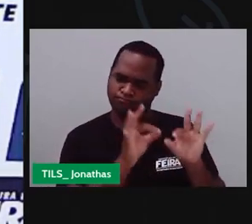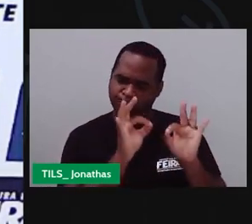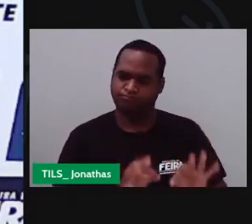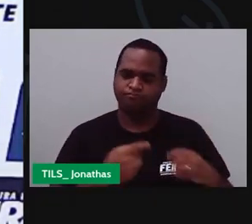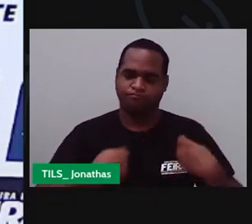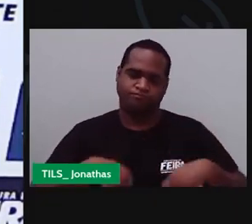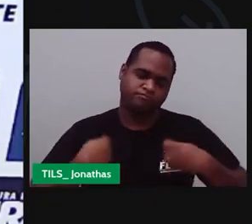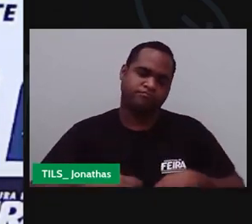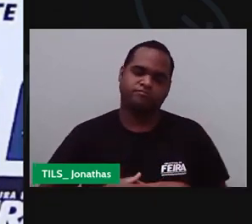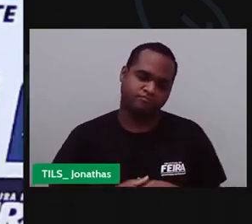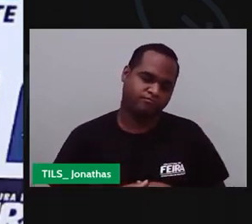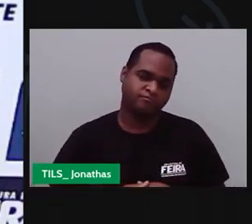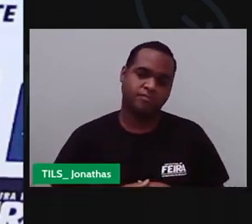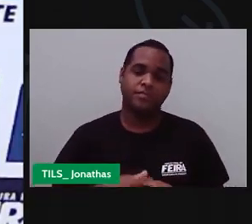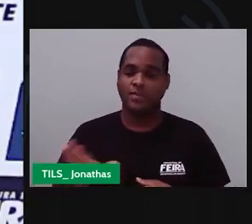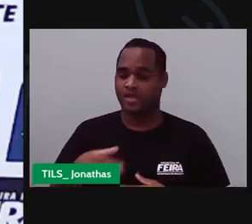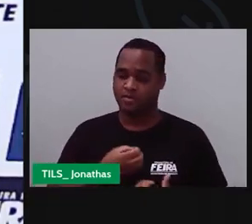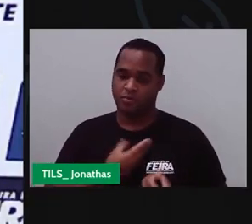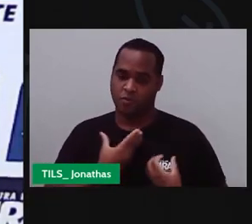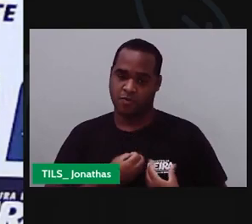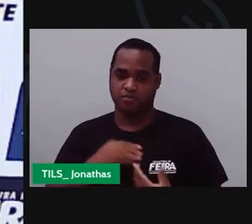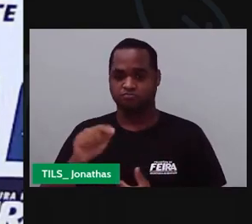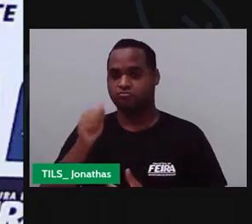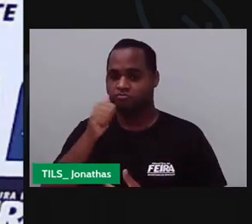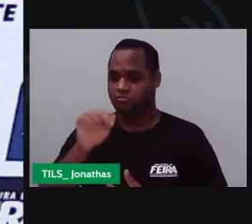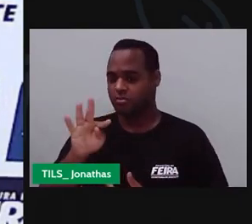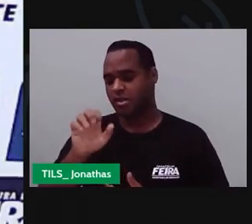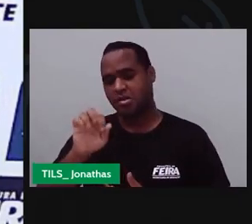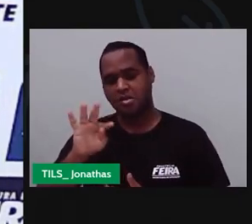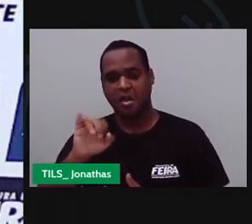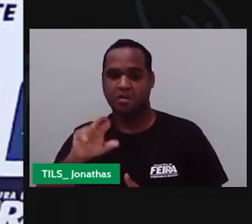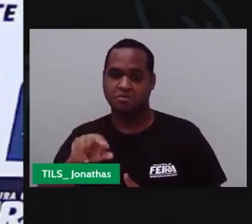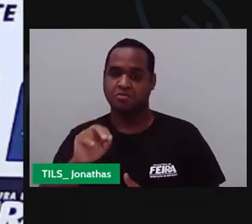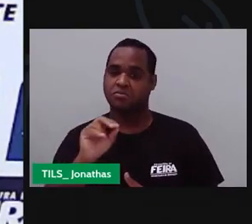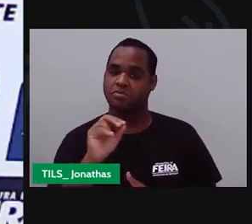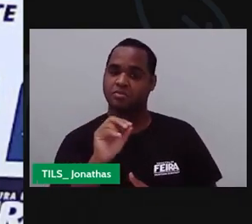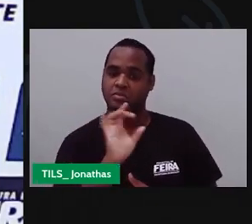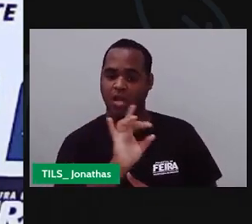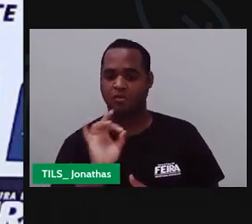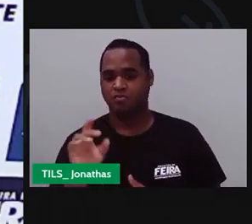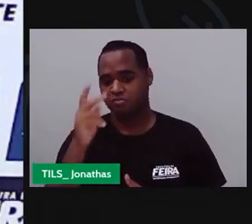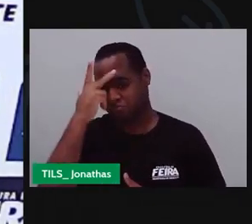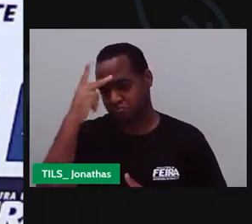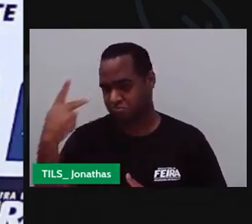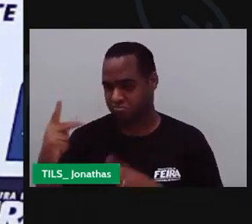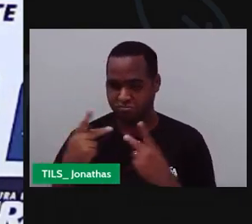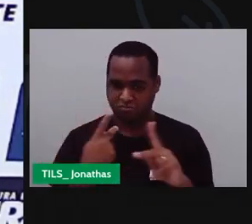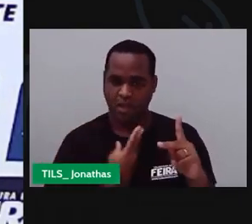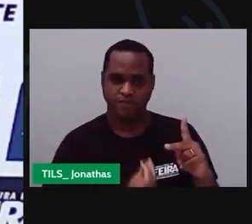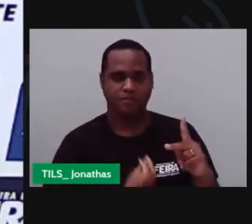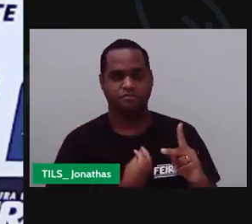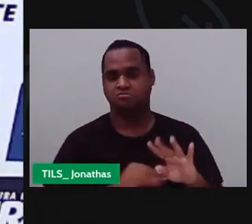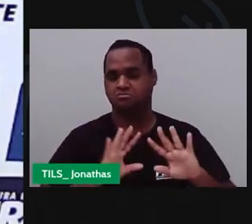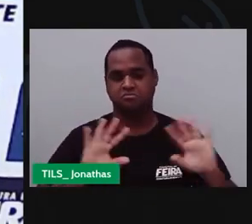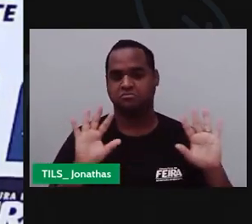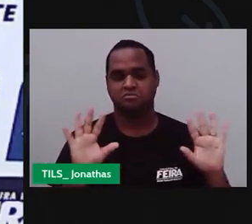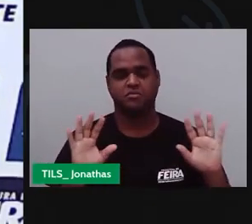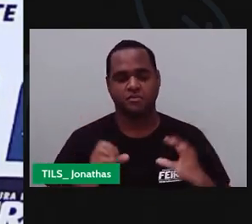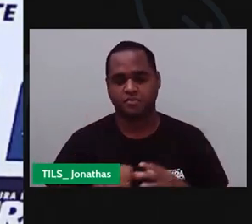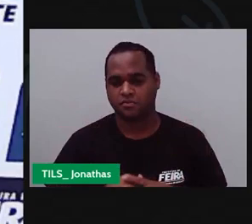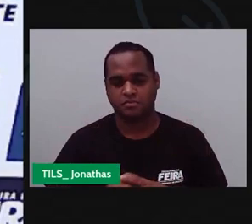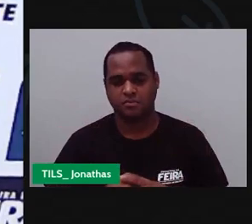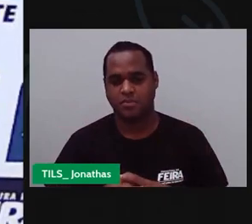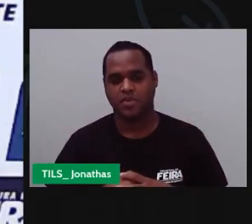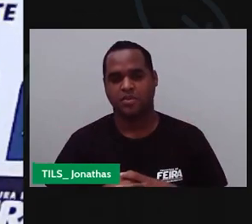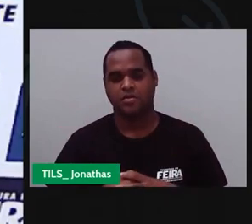É como diz Lá no poema De Tatiana Biling Cada um Na sua É isso? E aí